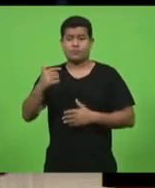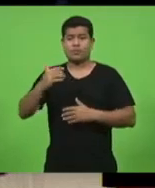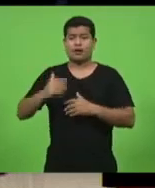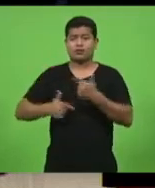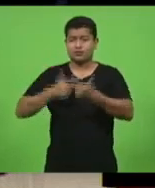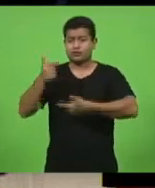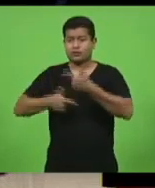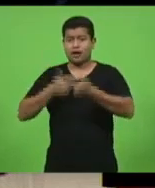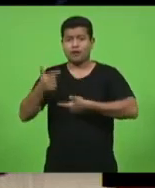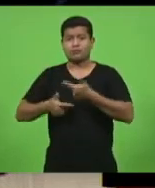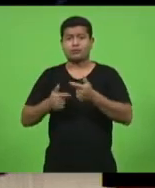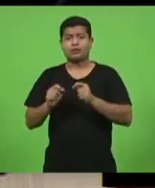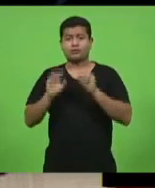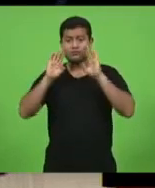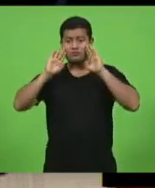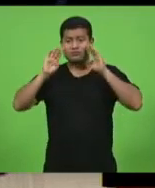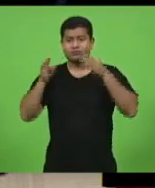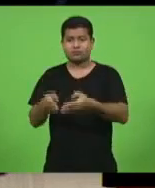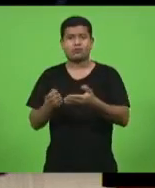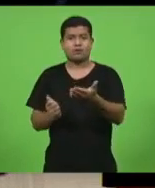compra e a aquisição das vacinas.